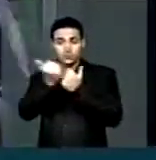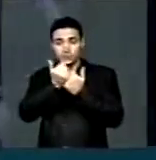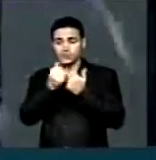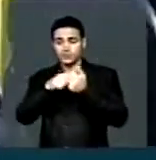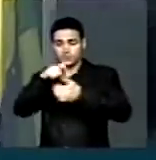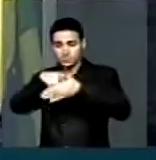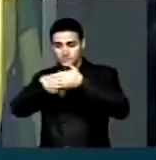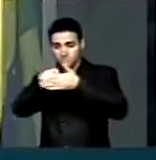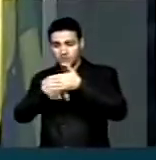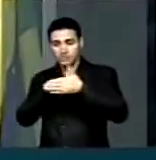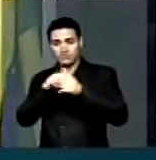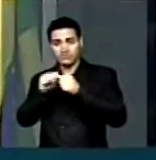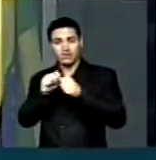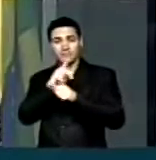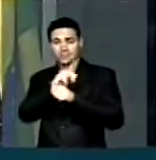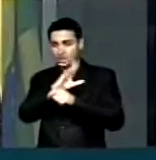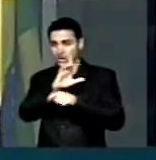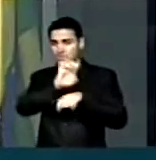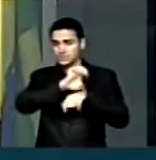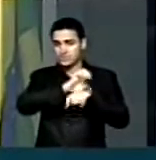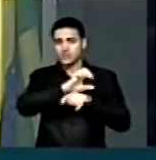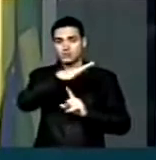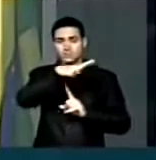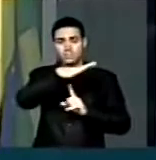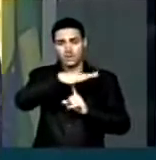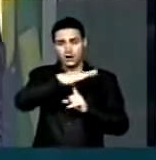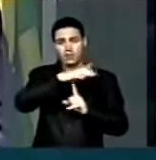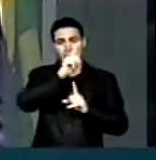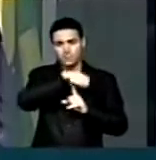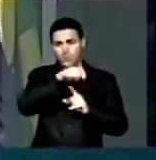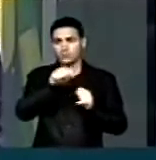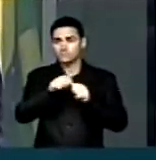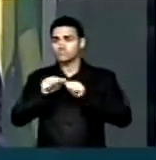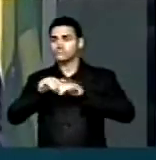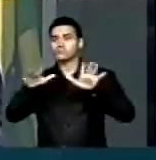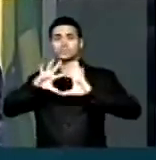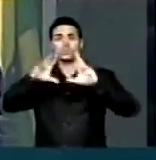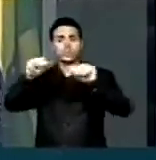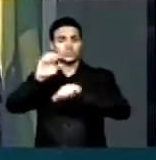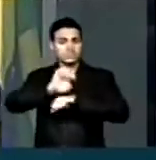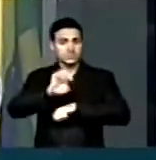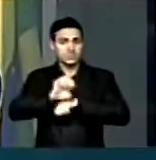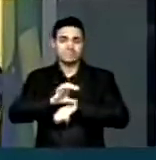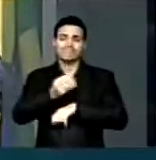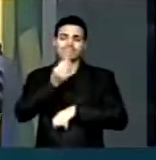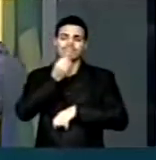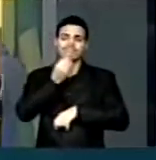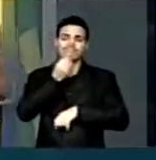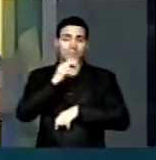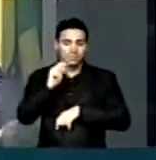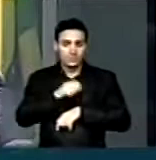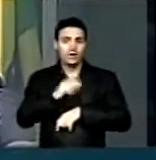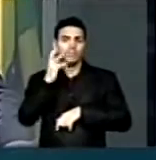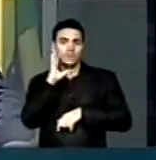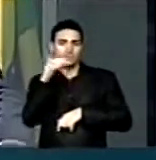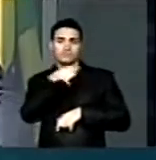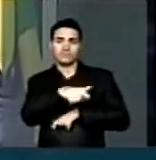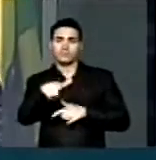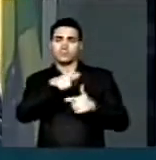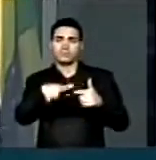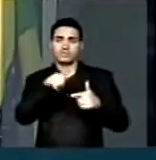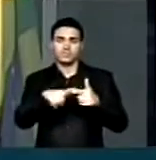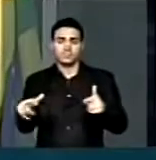adotado no Paraná, pudesse ser levado a todos os estados, poderia resolver esse contencioso.